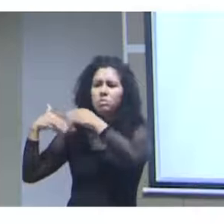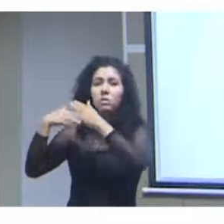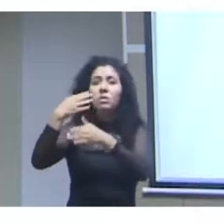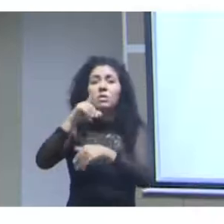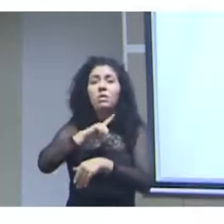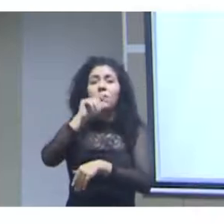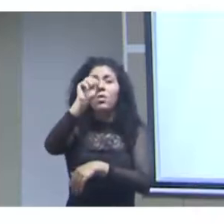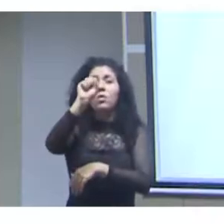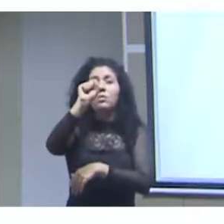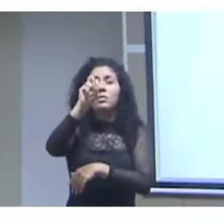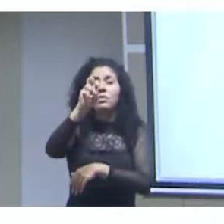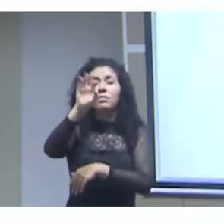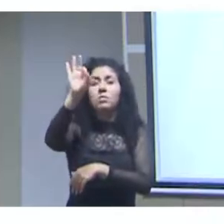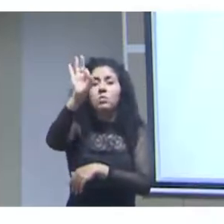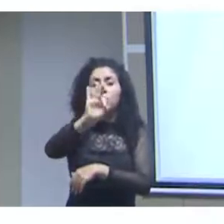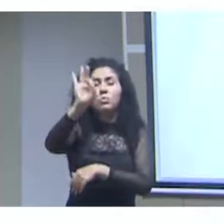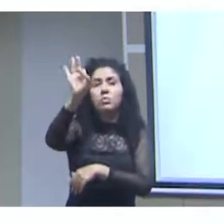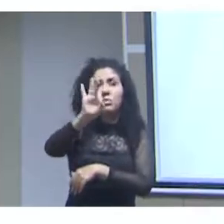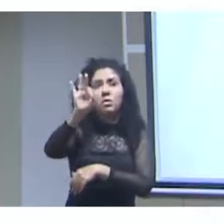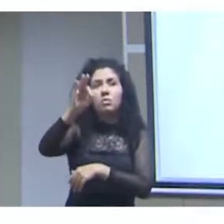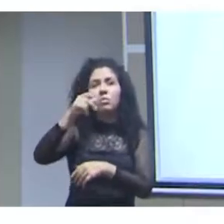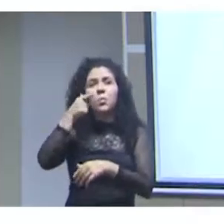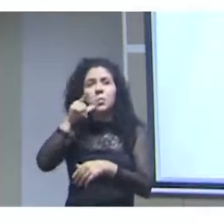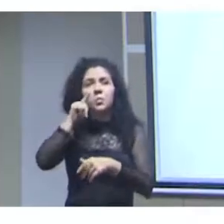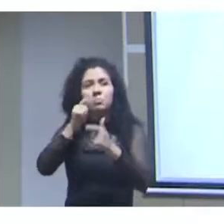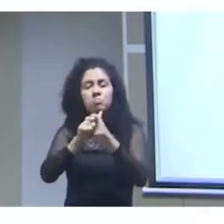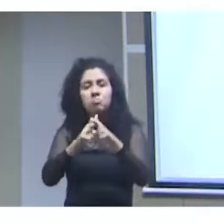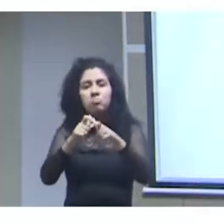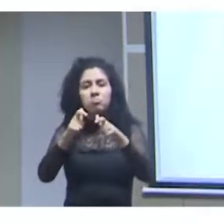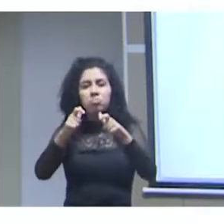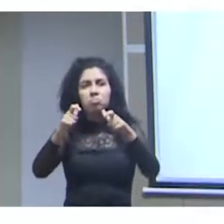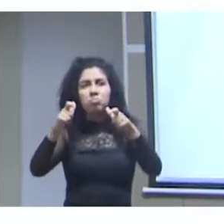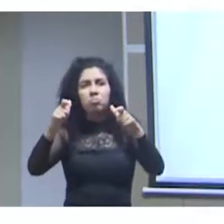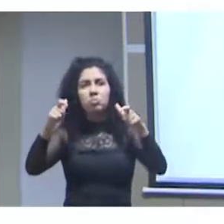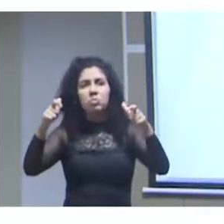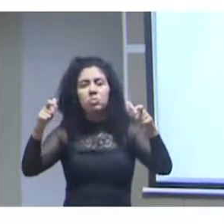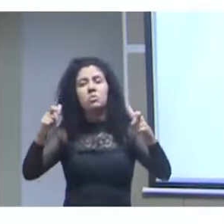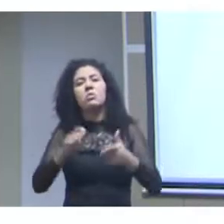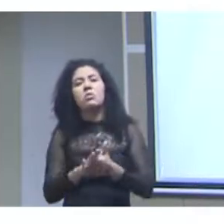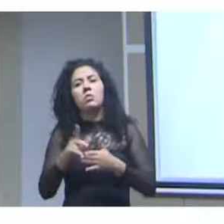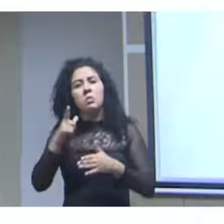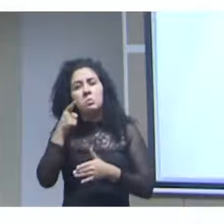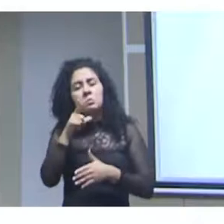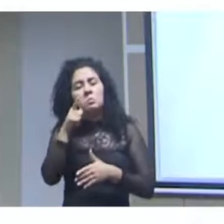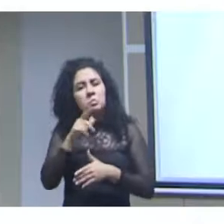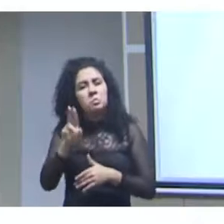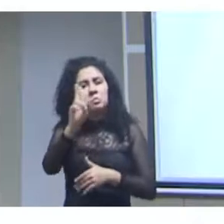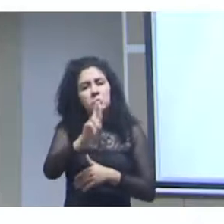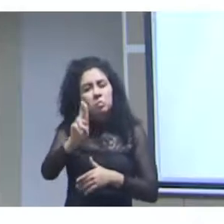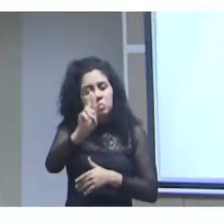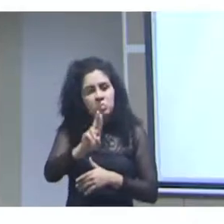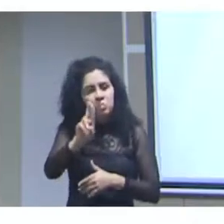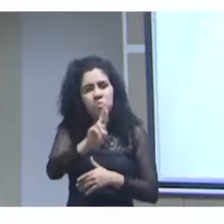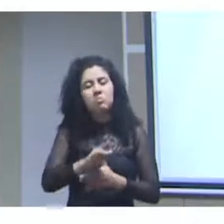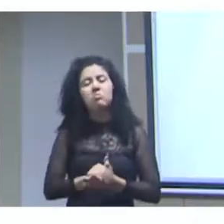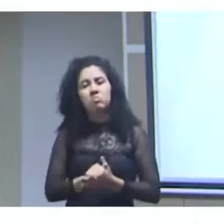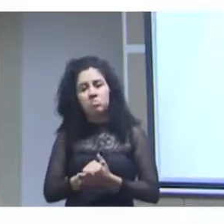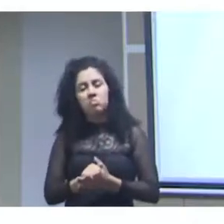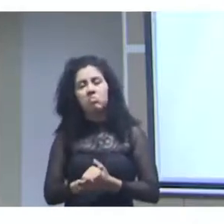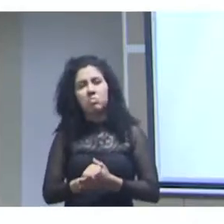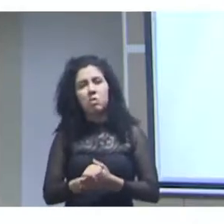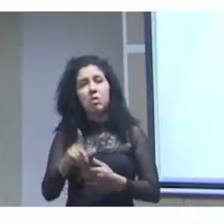portal nós temos a divulgação de toda a produção do IPEA absolutamente toda está disponível